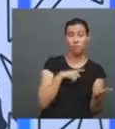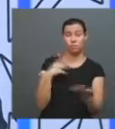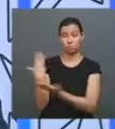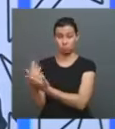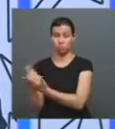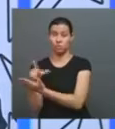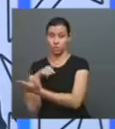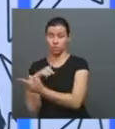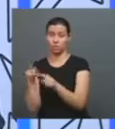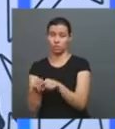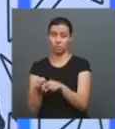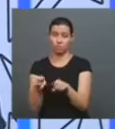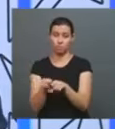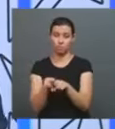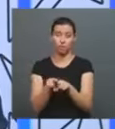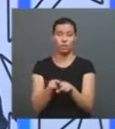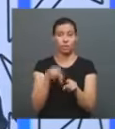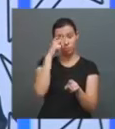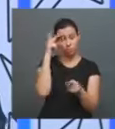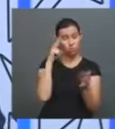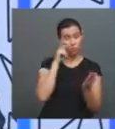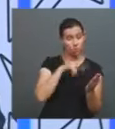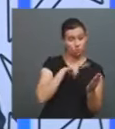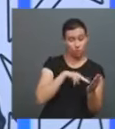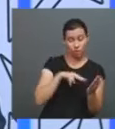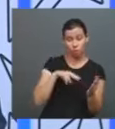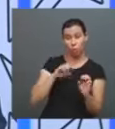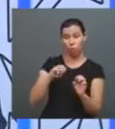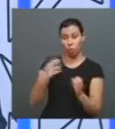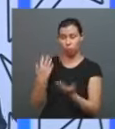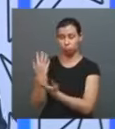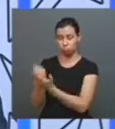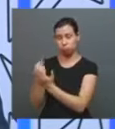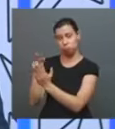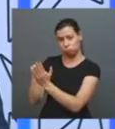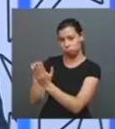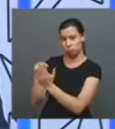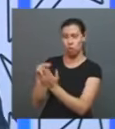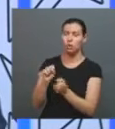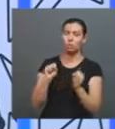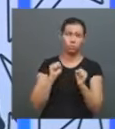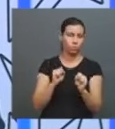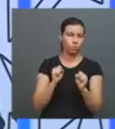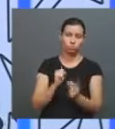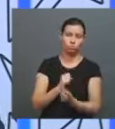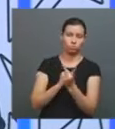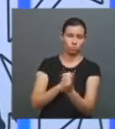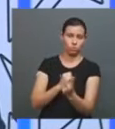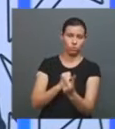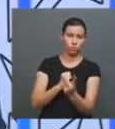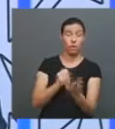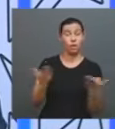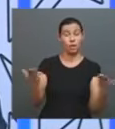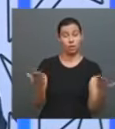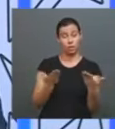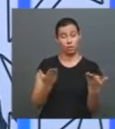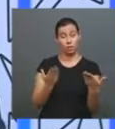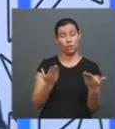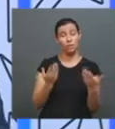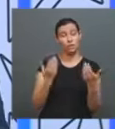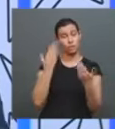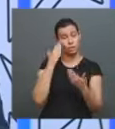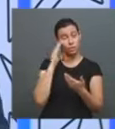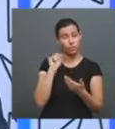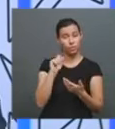os dois, determinando a situação. Eu acho que, às vezes, a gente precisa desmistificar o e-book agora, para poder